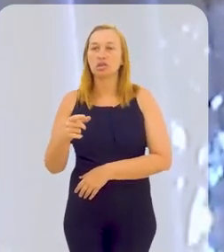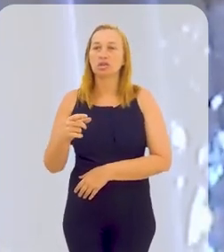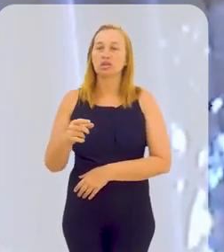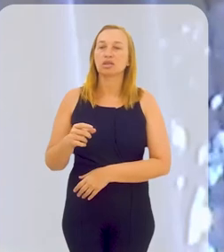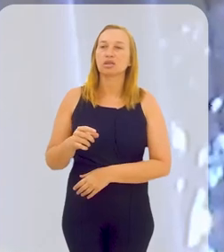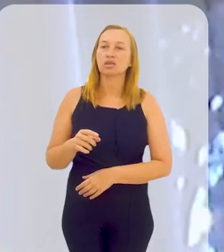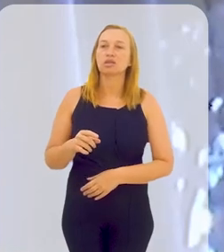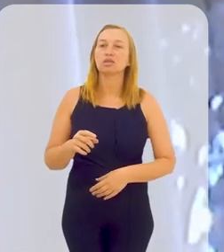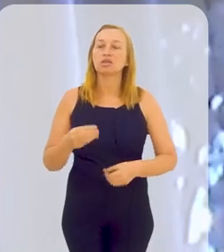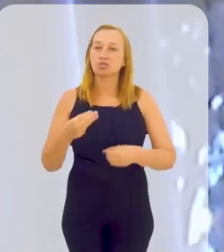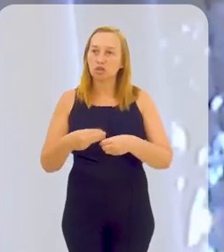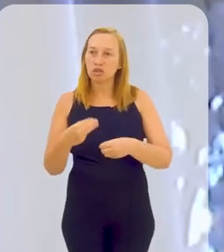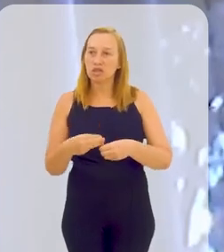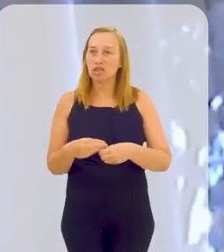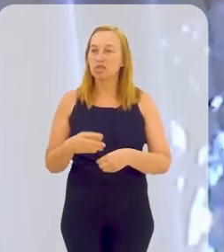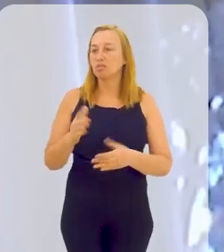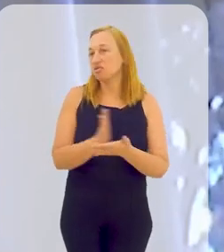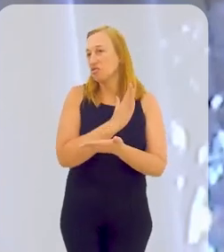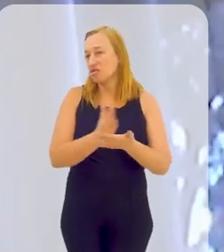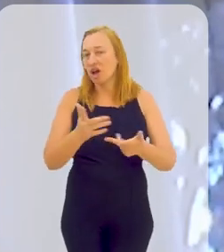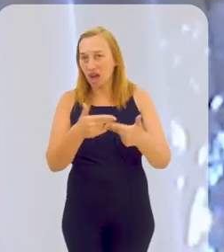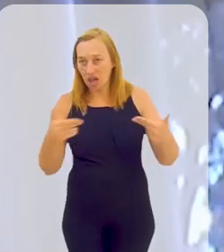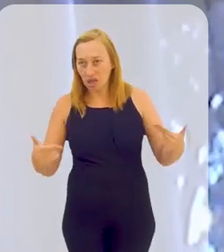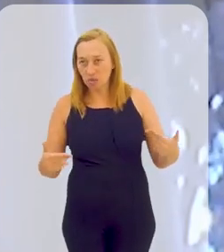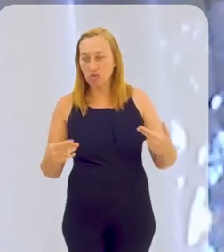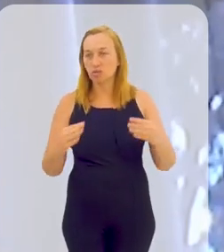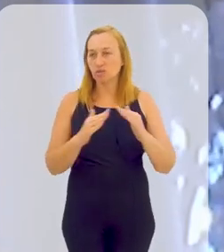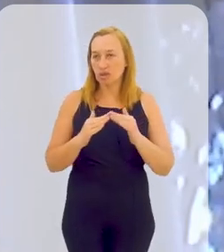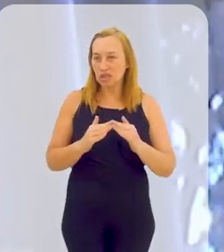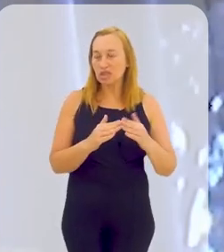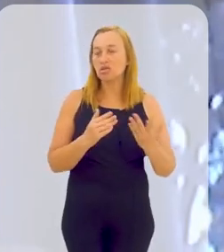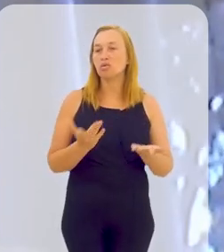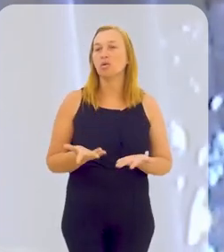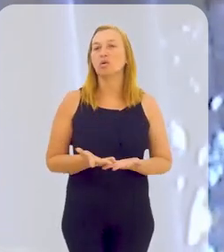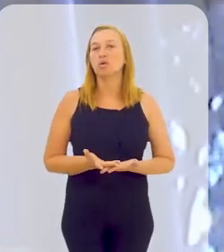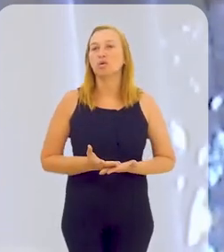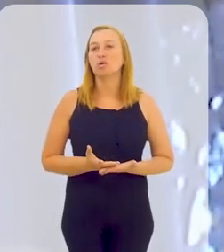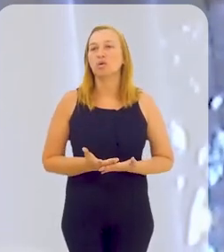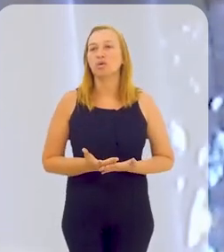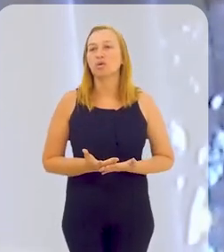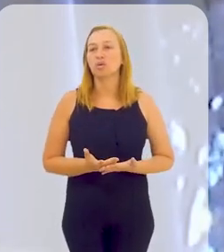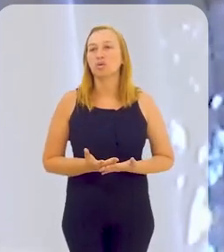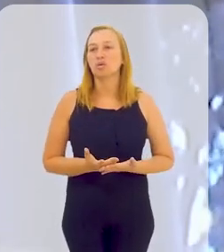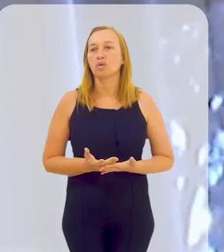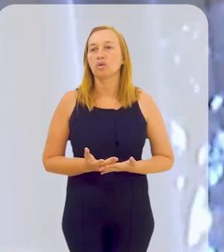e municípios correlatos ali, vários municípios correlatos, que é